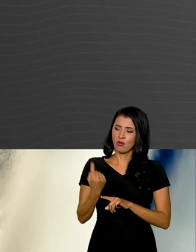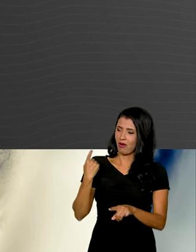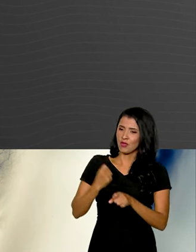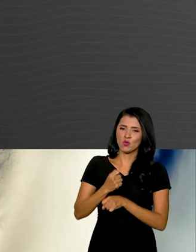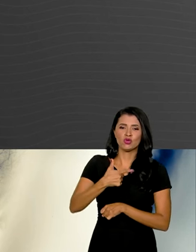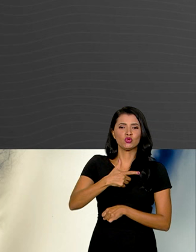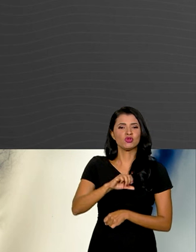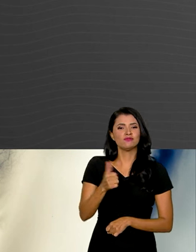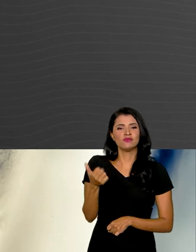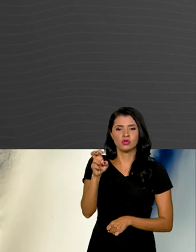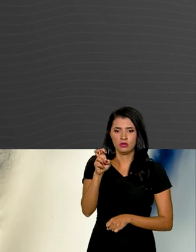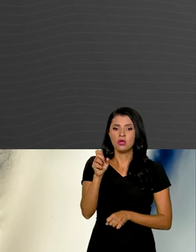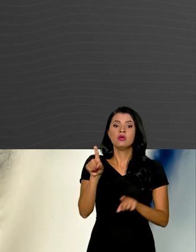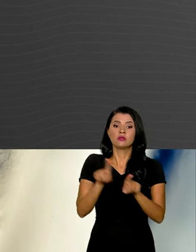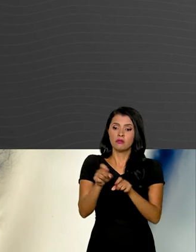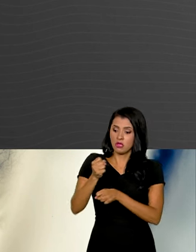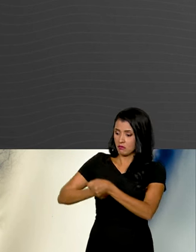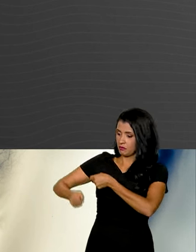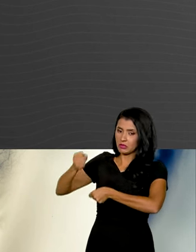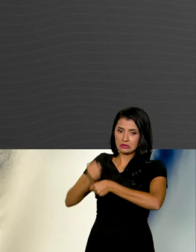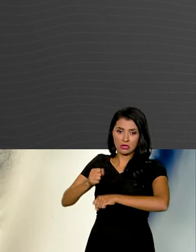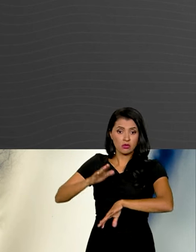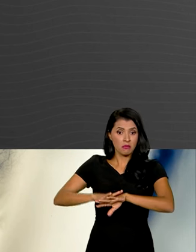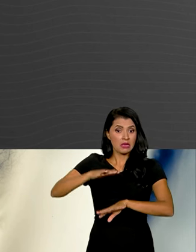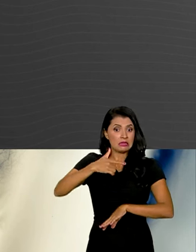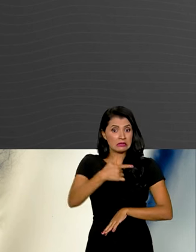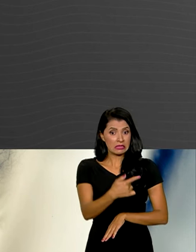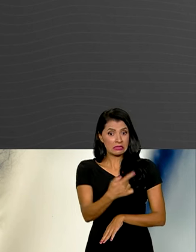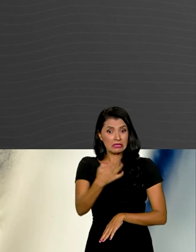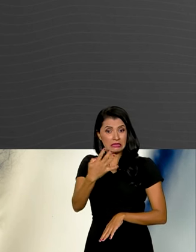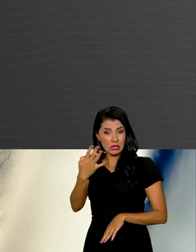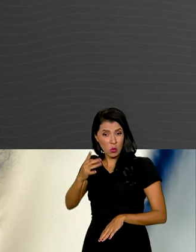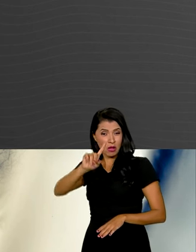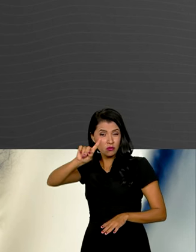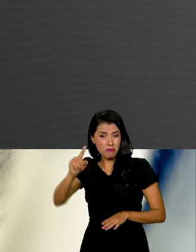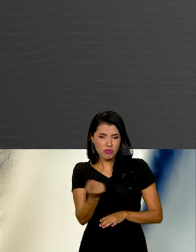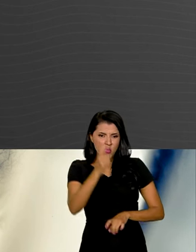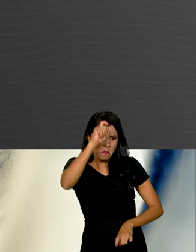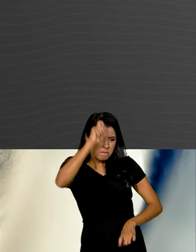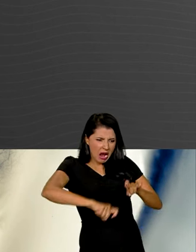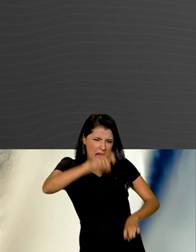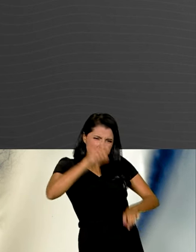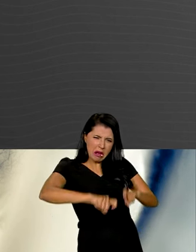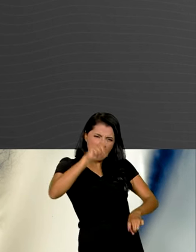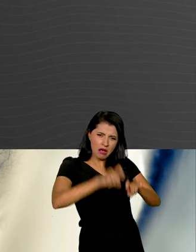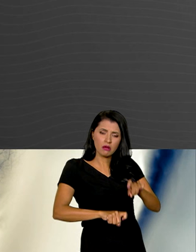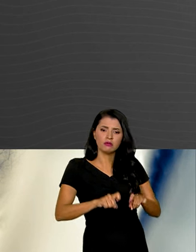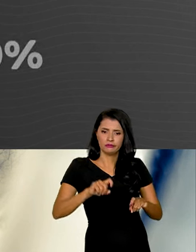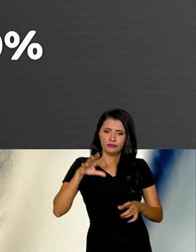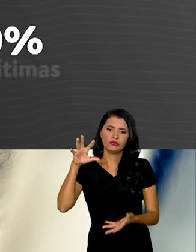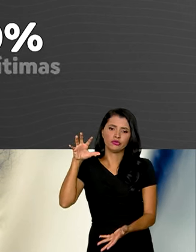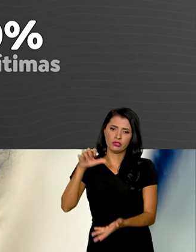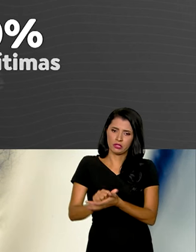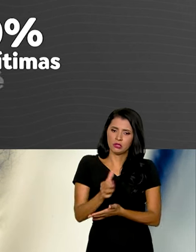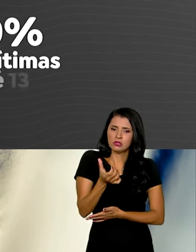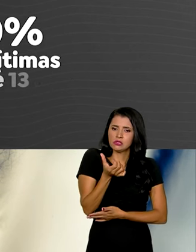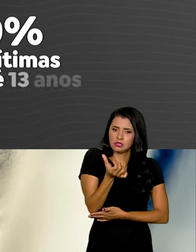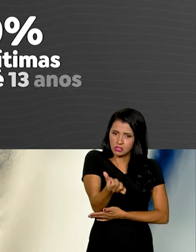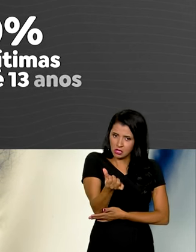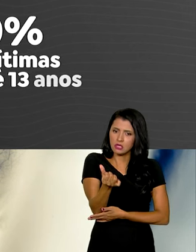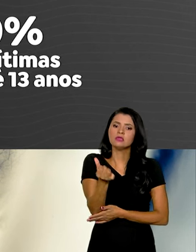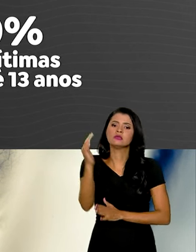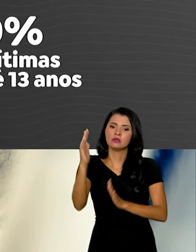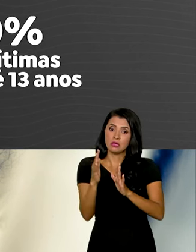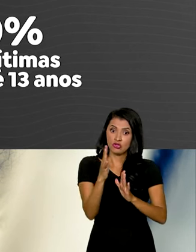Também no ano passado, mais de 74 mil estupros foram registrados. Seis em cada